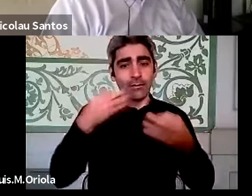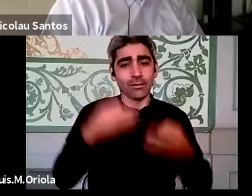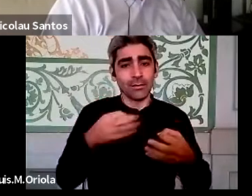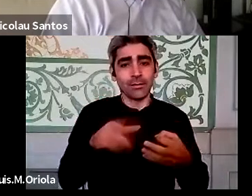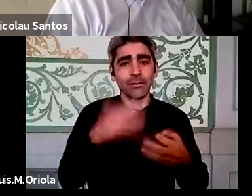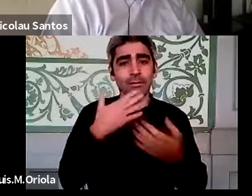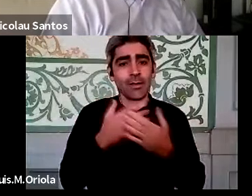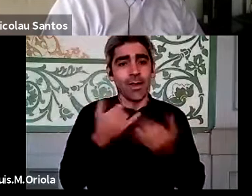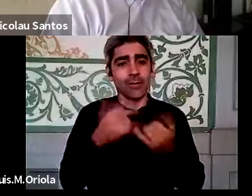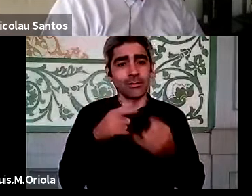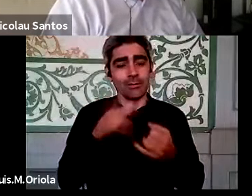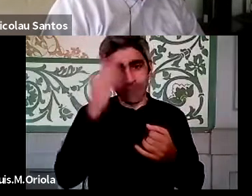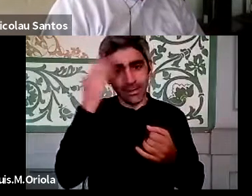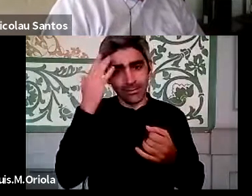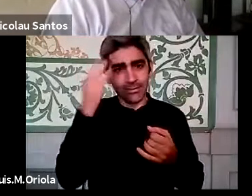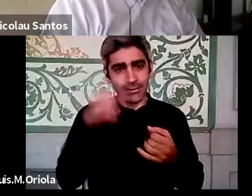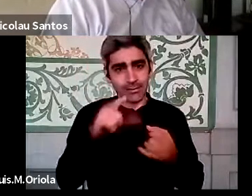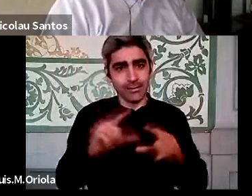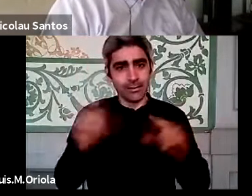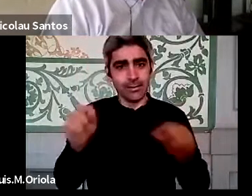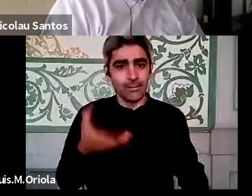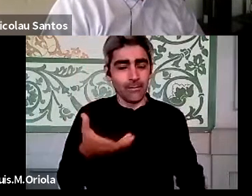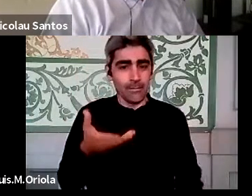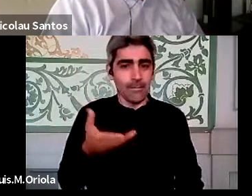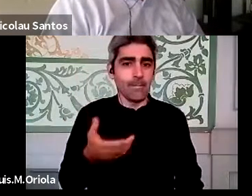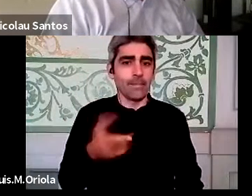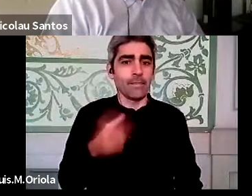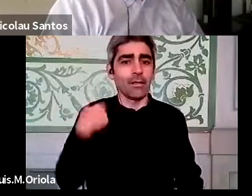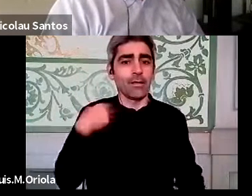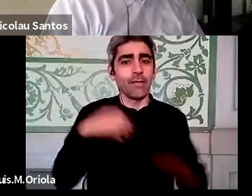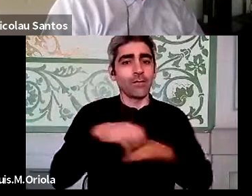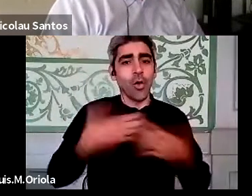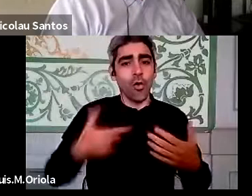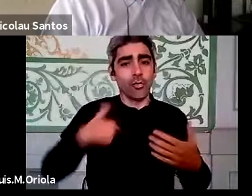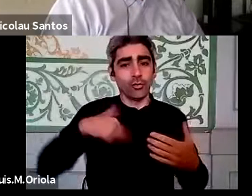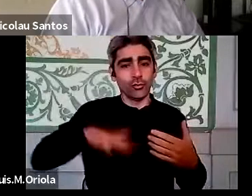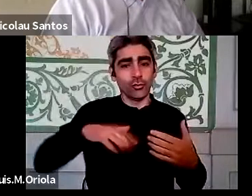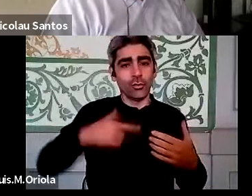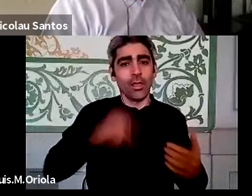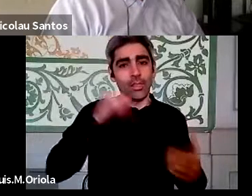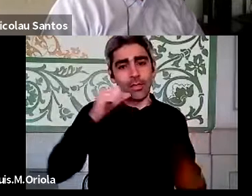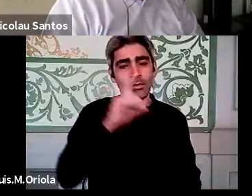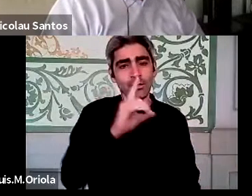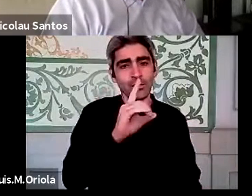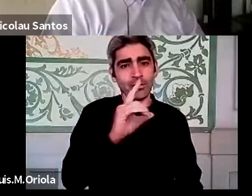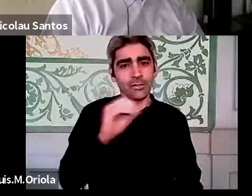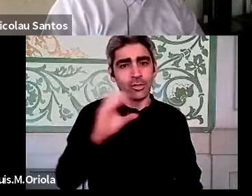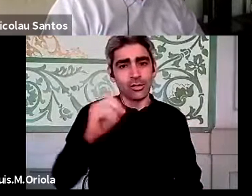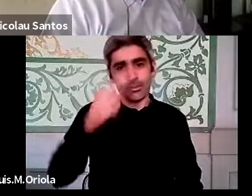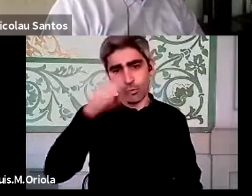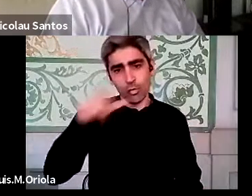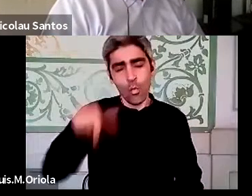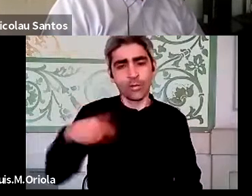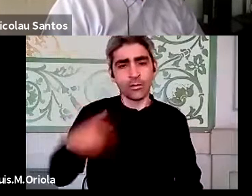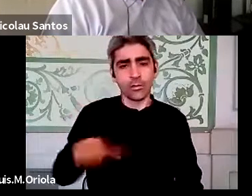torne-se auto-sustentável mais facilmente. Na verdade o edifício onde eu hoje estou tem normalmente 600 pessoas a trabalhar, hoje se não me engano